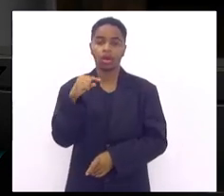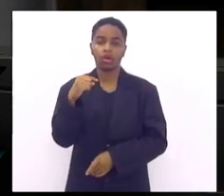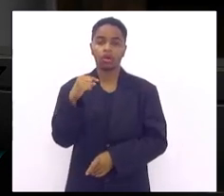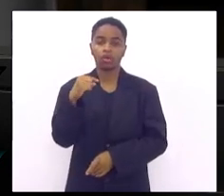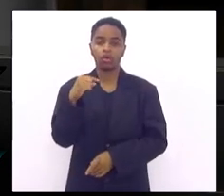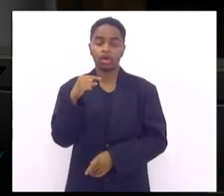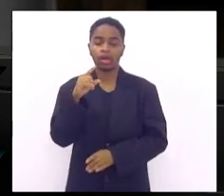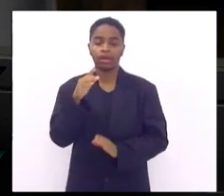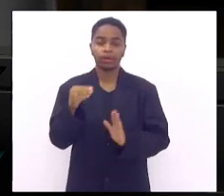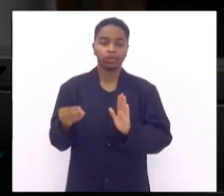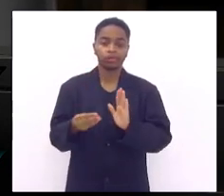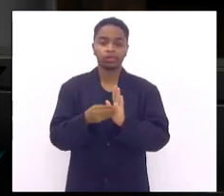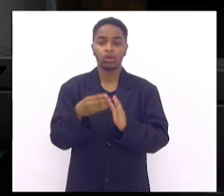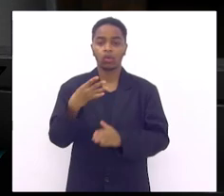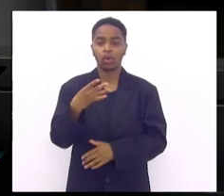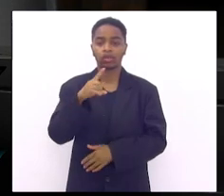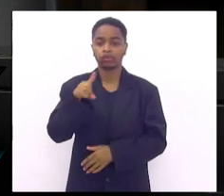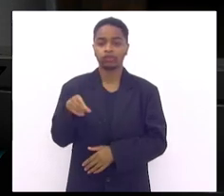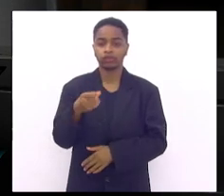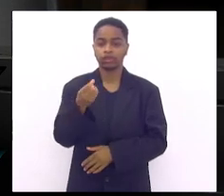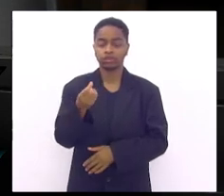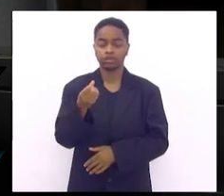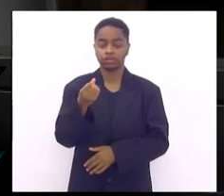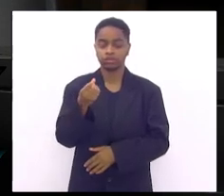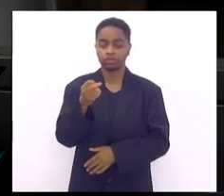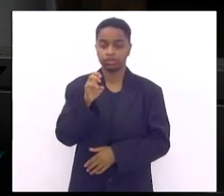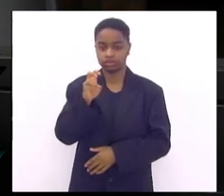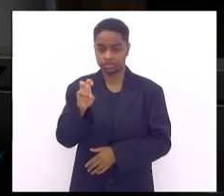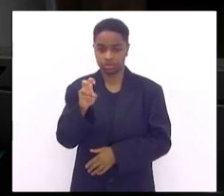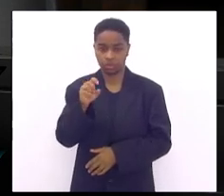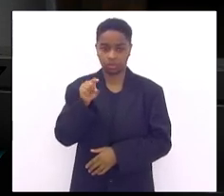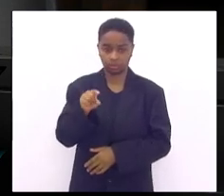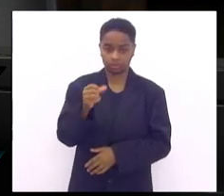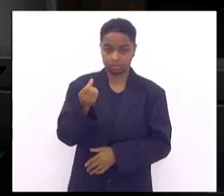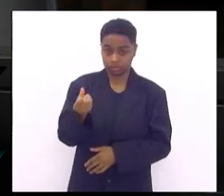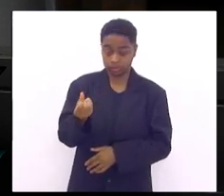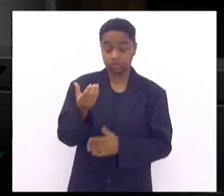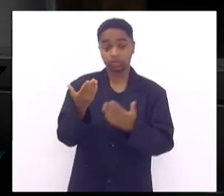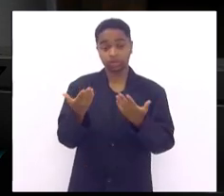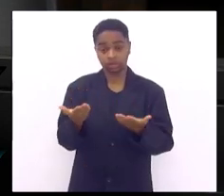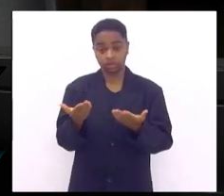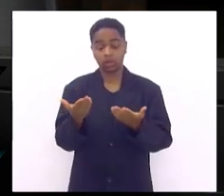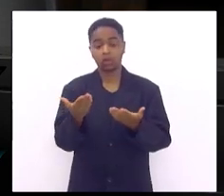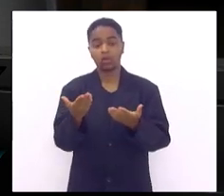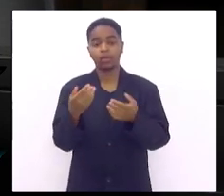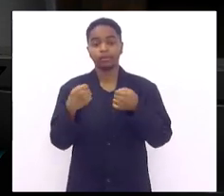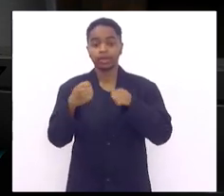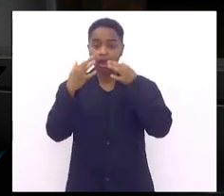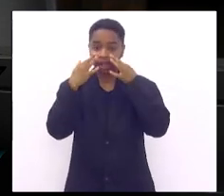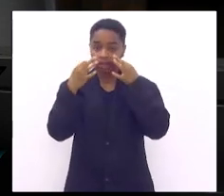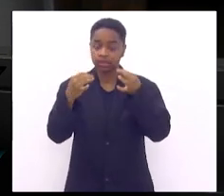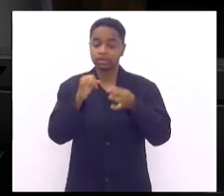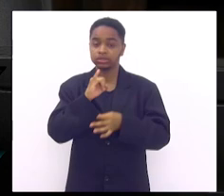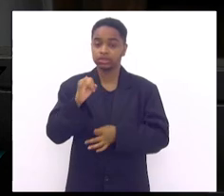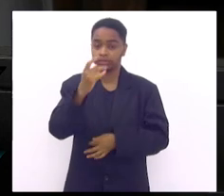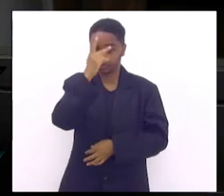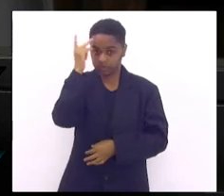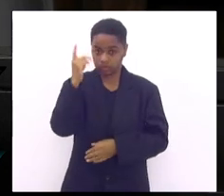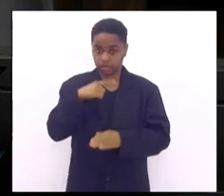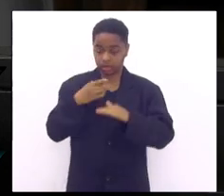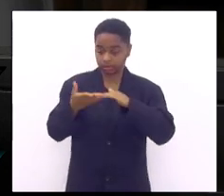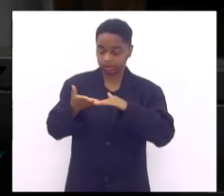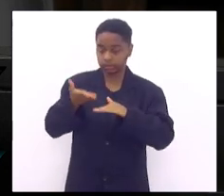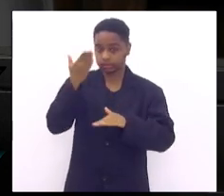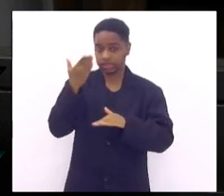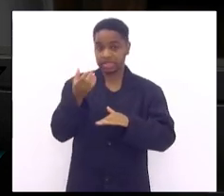glicada seria de 4,5 a 5,6 sendo necessário a gente ficar atento quando o paciente tivesse acima disso